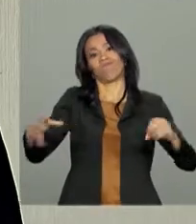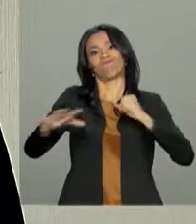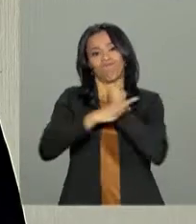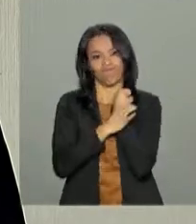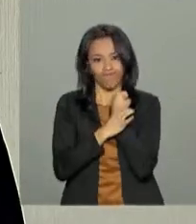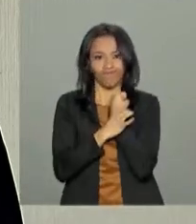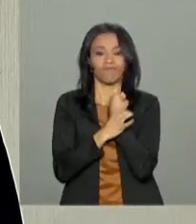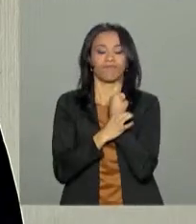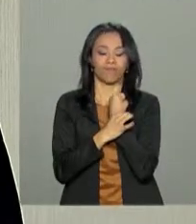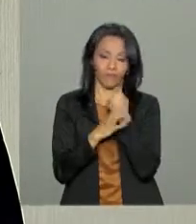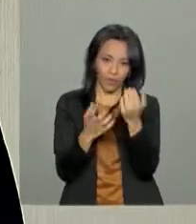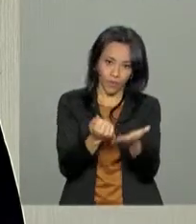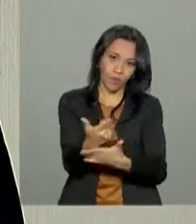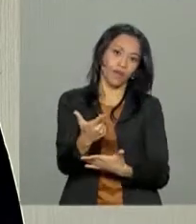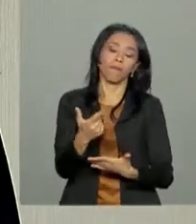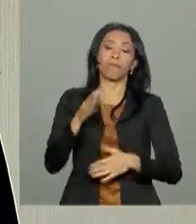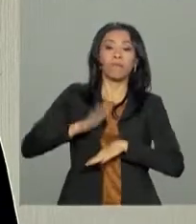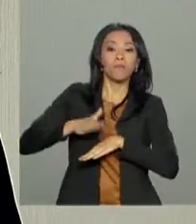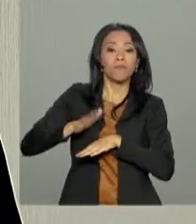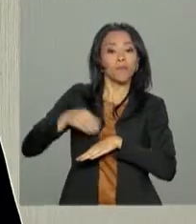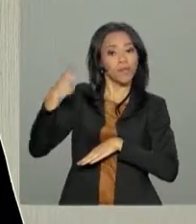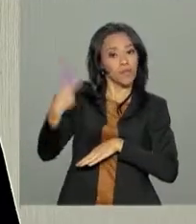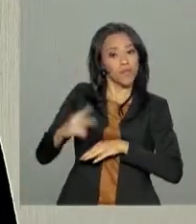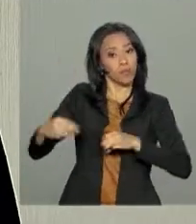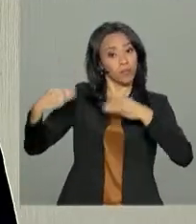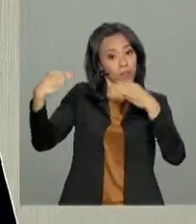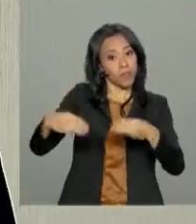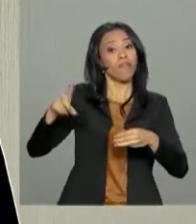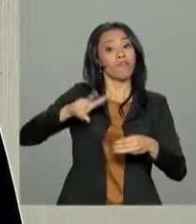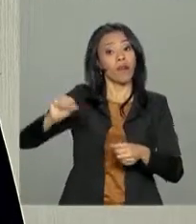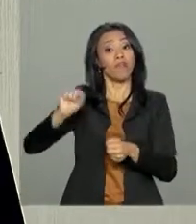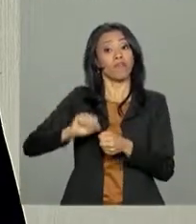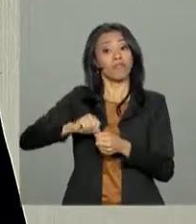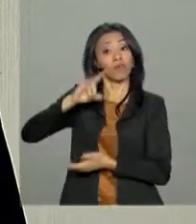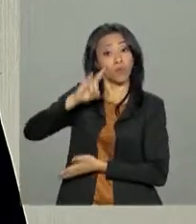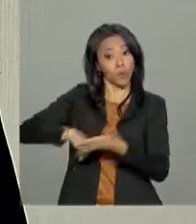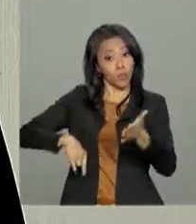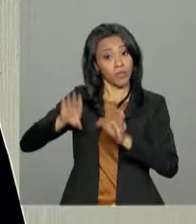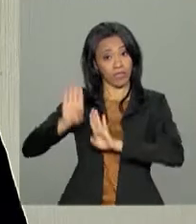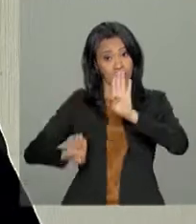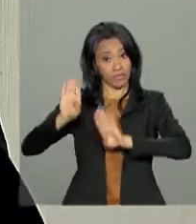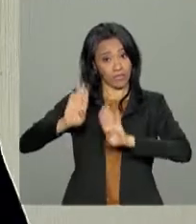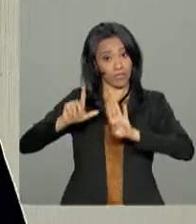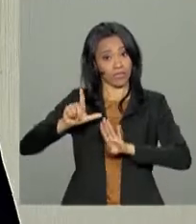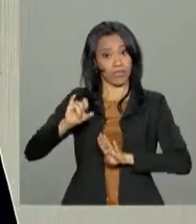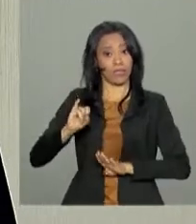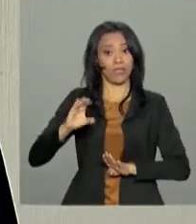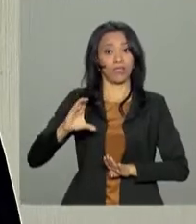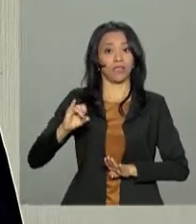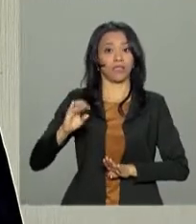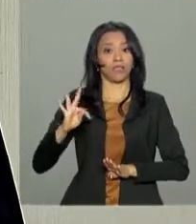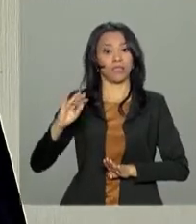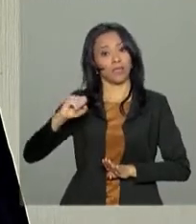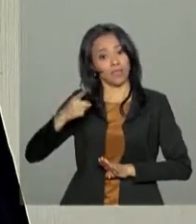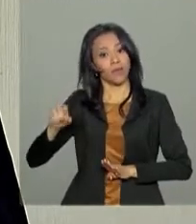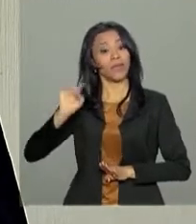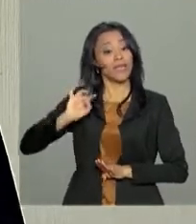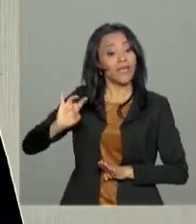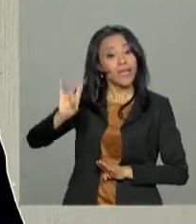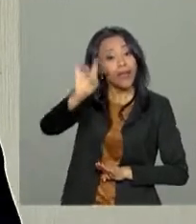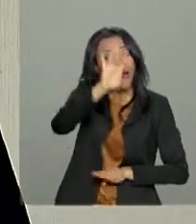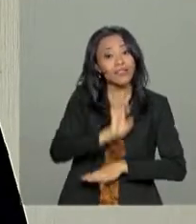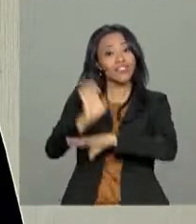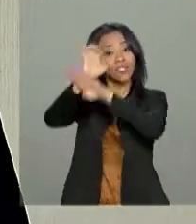o próprio Ministério da Segurança vai fazer uma licitação guarda-chuva e depois cada estado pode usar essa mesma